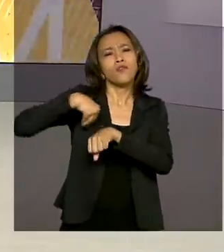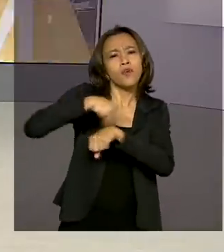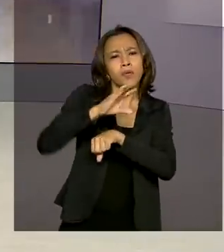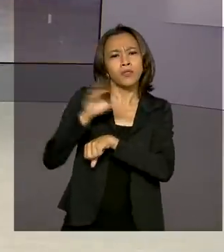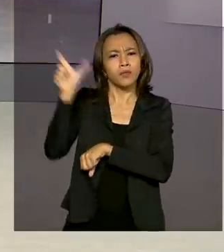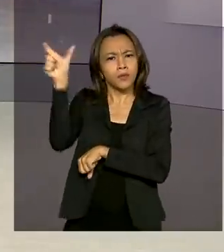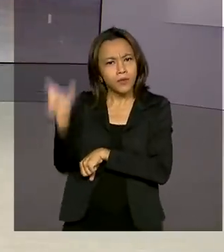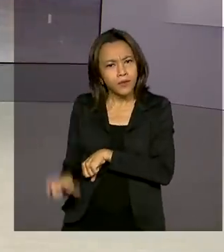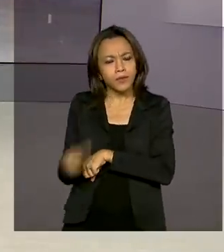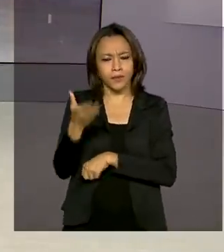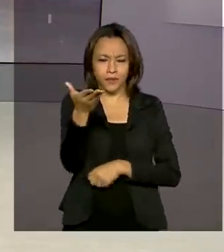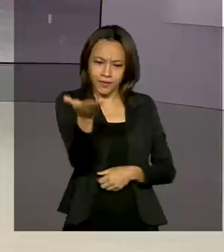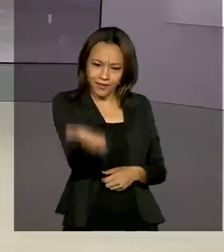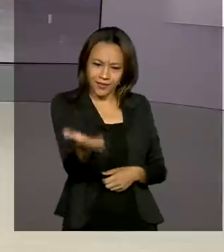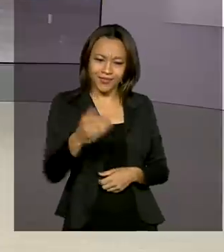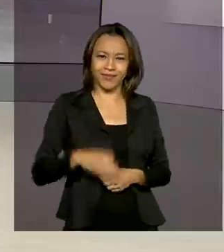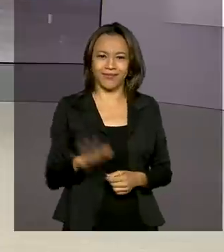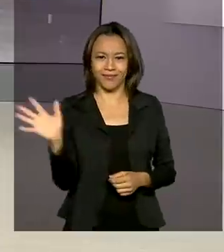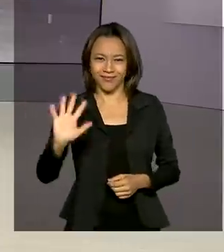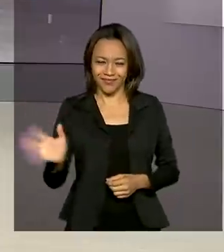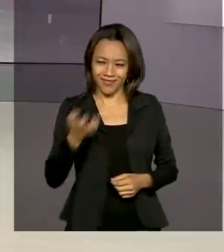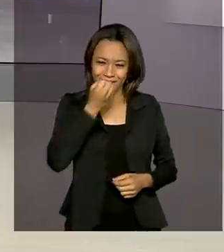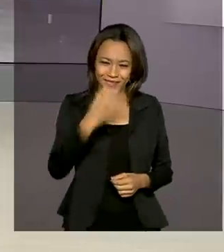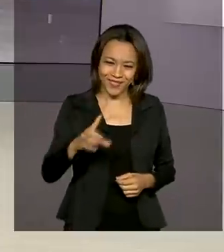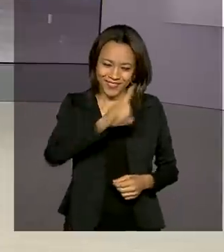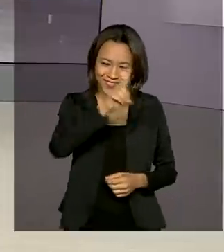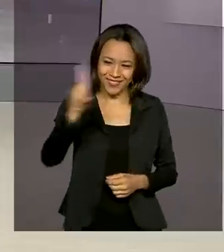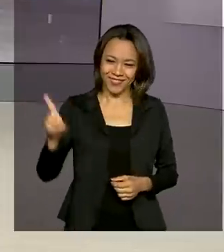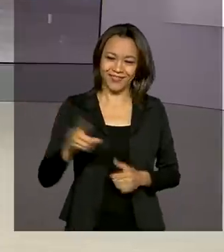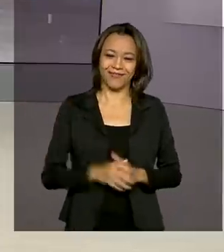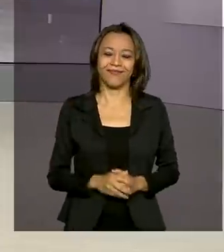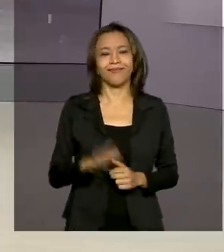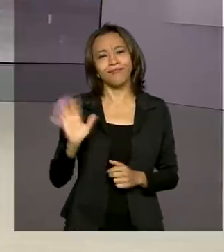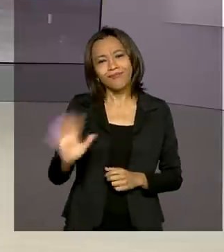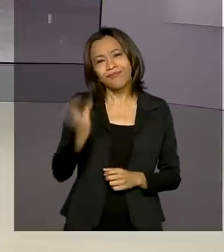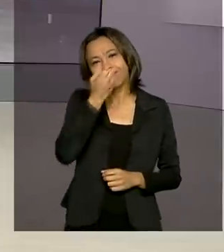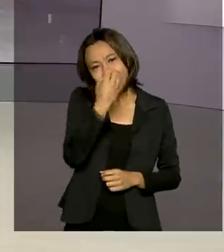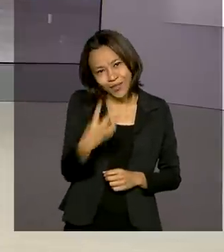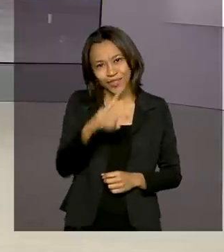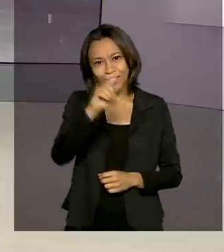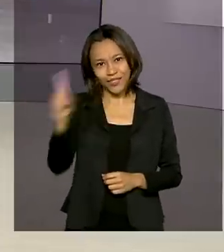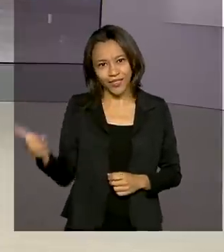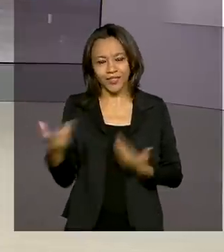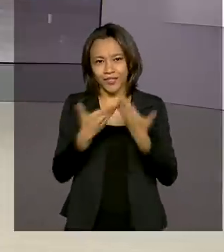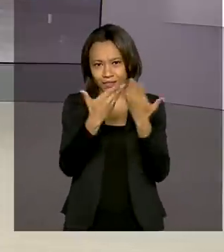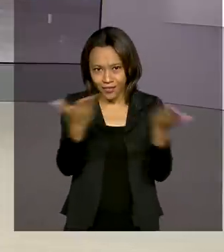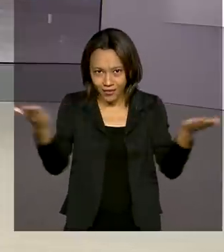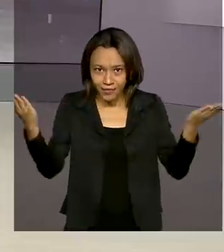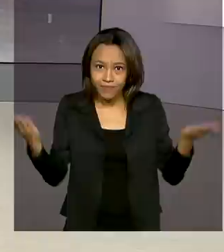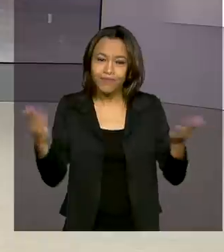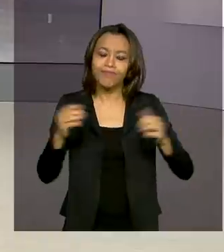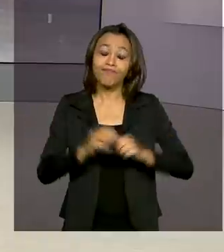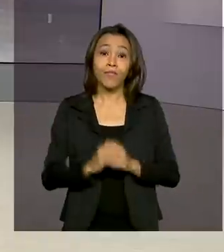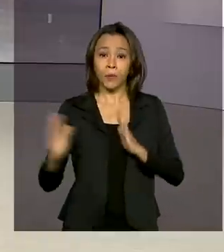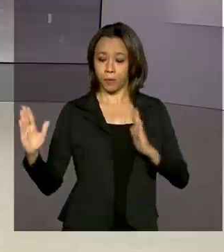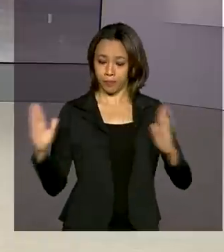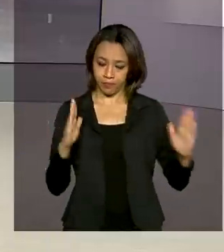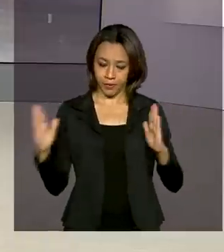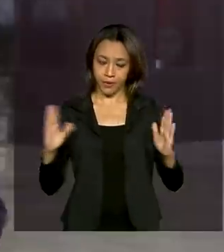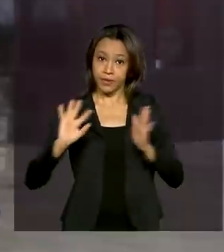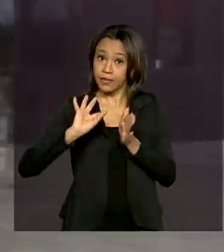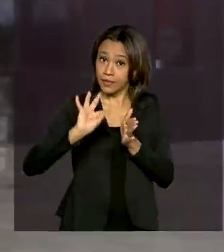para a gente é o repórter Glauco de Queiroz. Oi, Glauco, bom dia. Olá, Renata. Bom dia para você, bom dia a todos. Olha, o período de inscrição